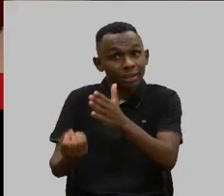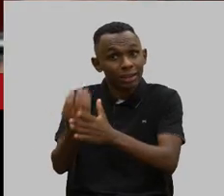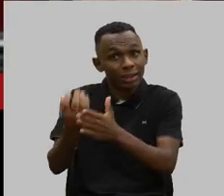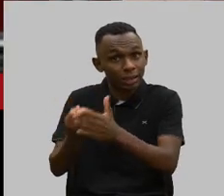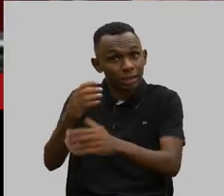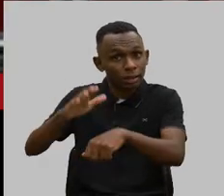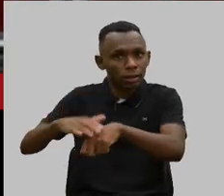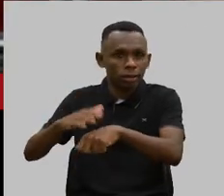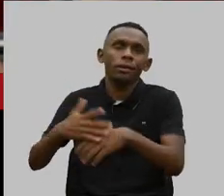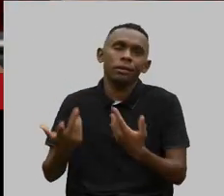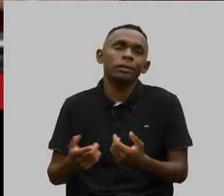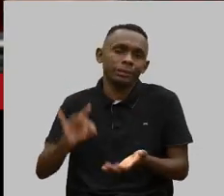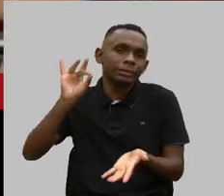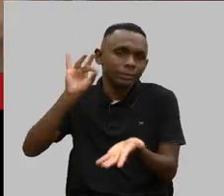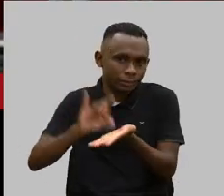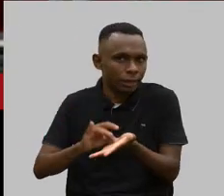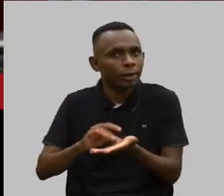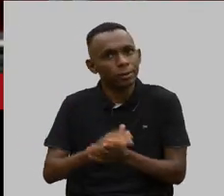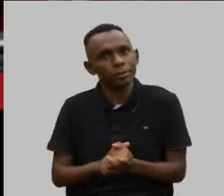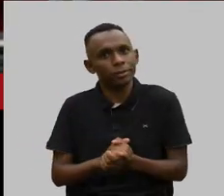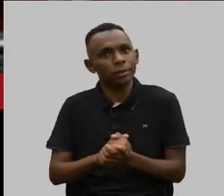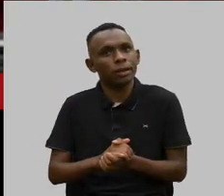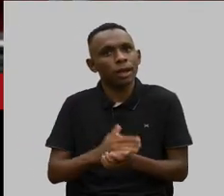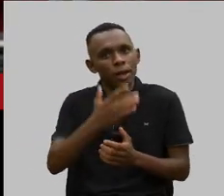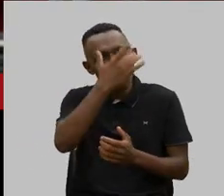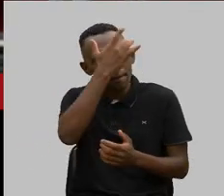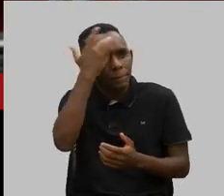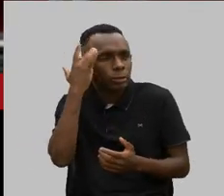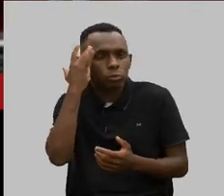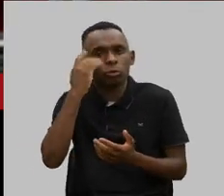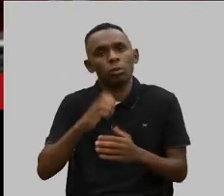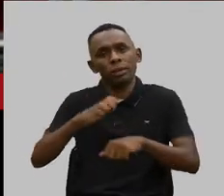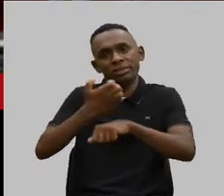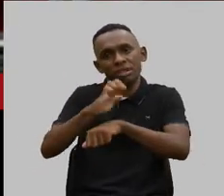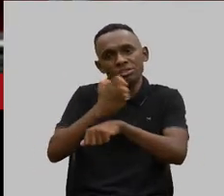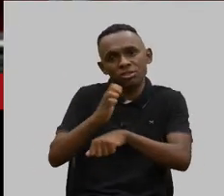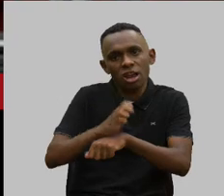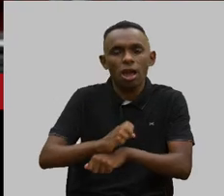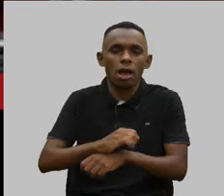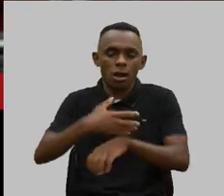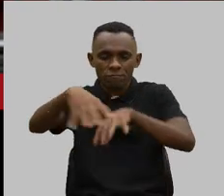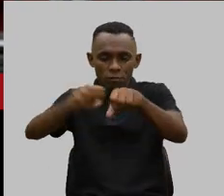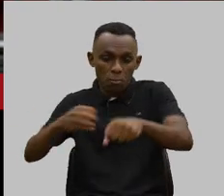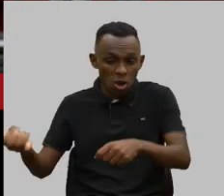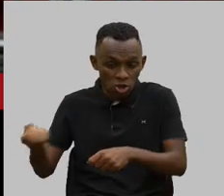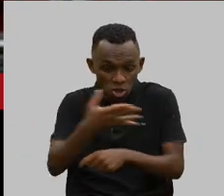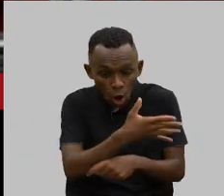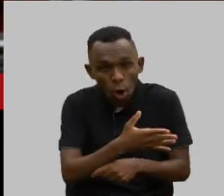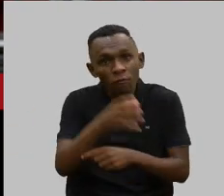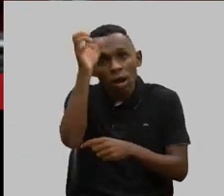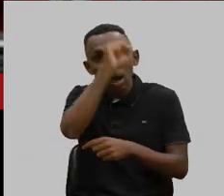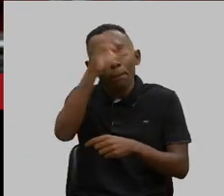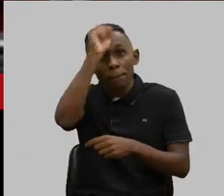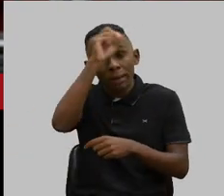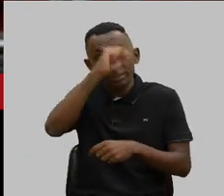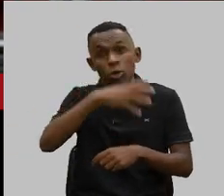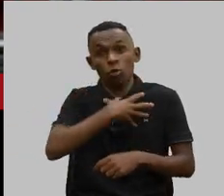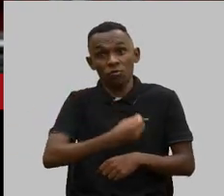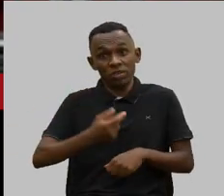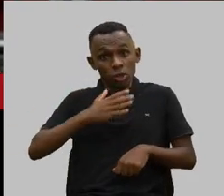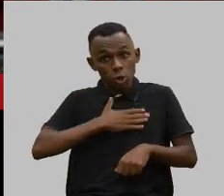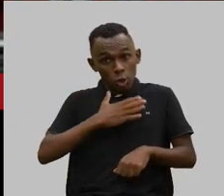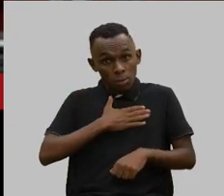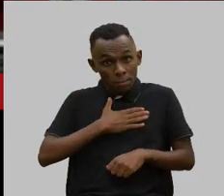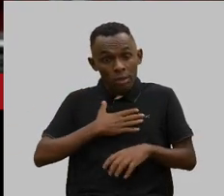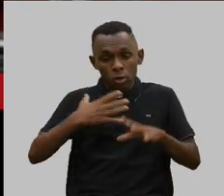E vamos falar a verdade? Pegam os que não sabem, estagiário, novinho, recém-formado, que vai aprender com os filhos da gente e